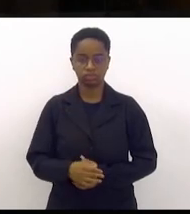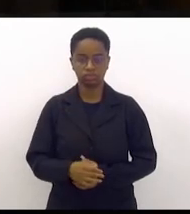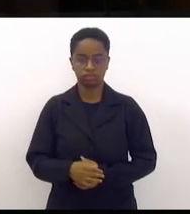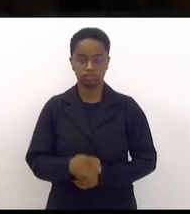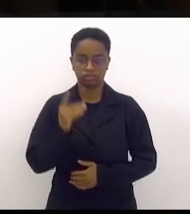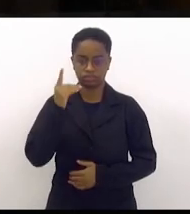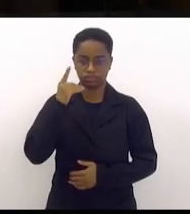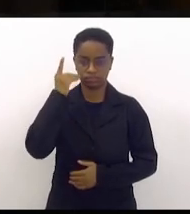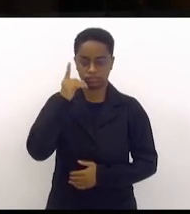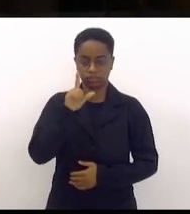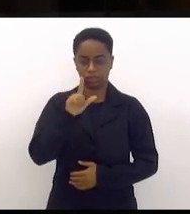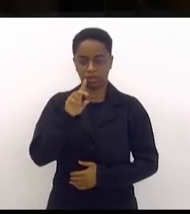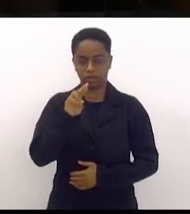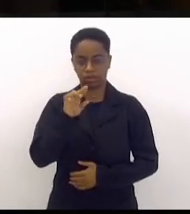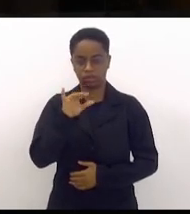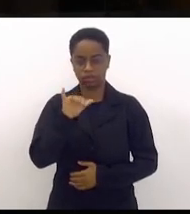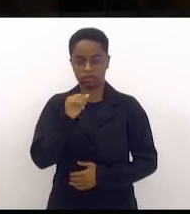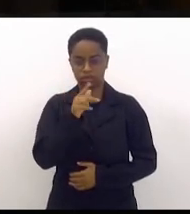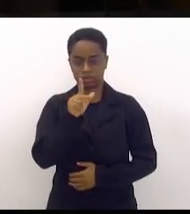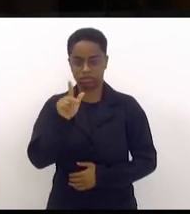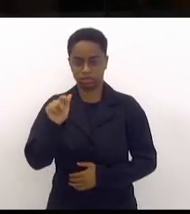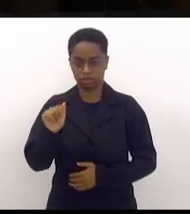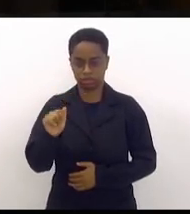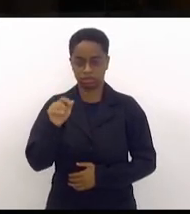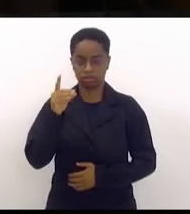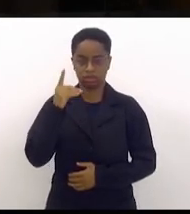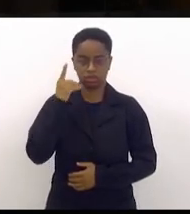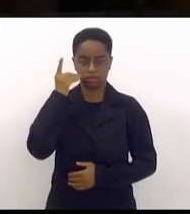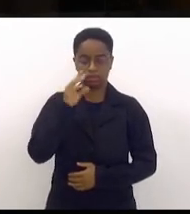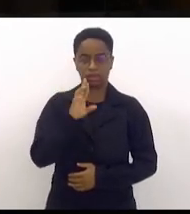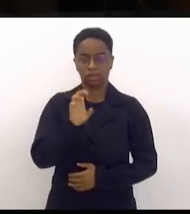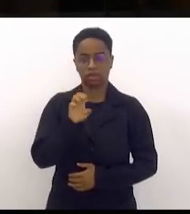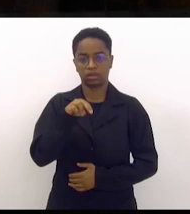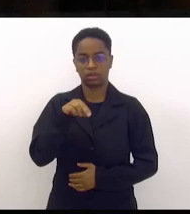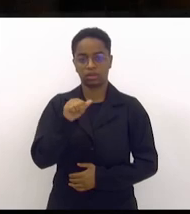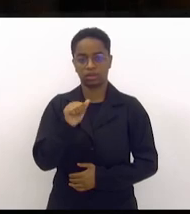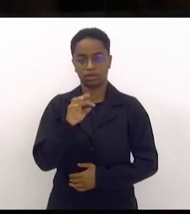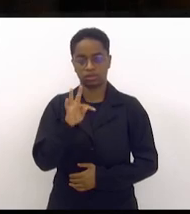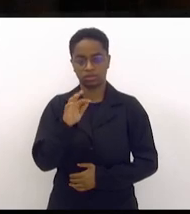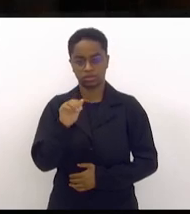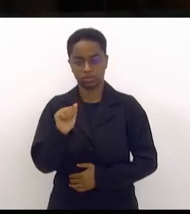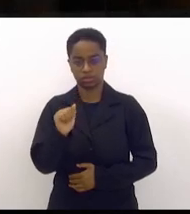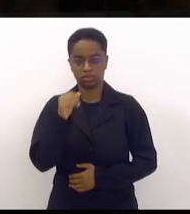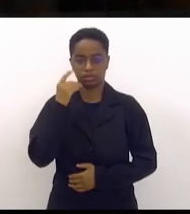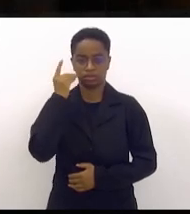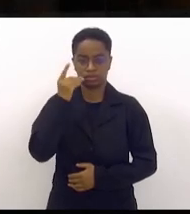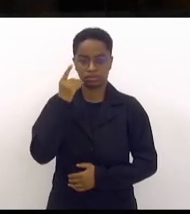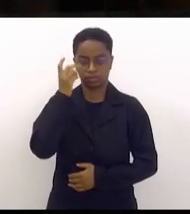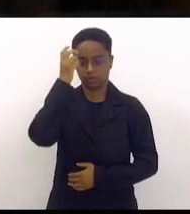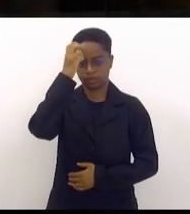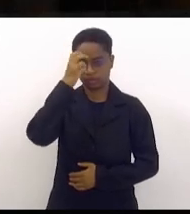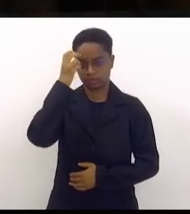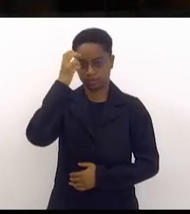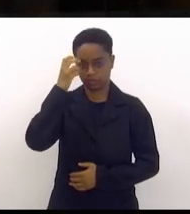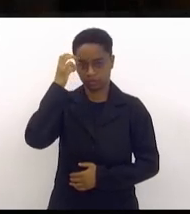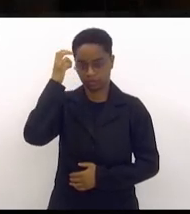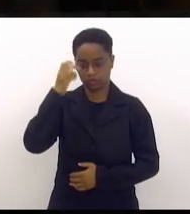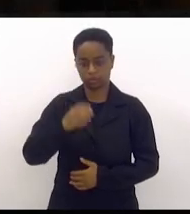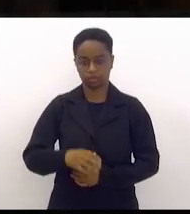Lucinha, Deputada Renata, Deputada Verônica,